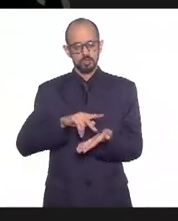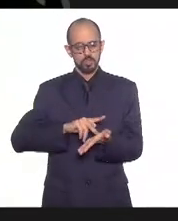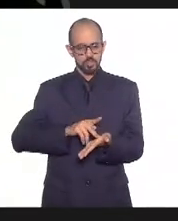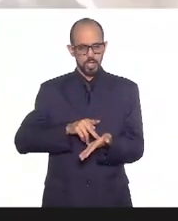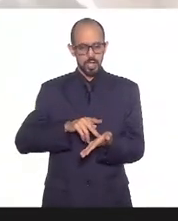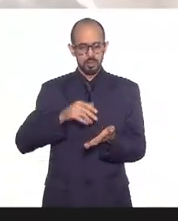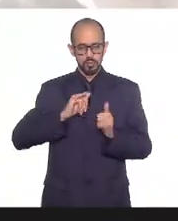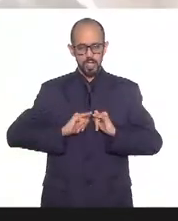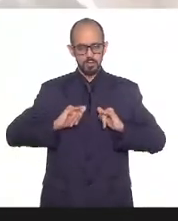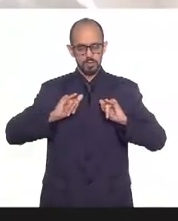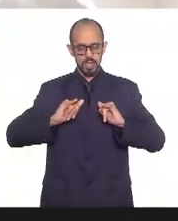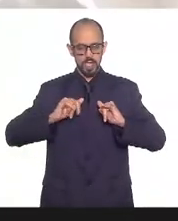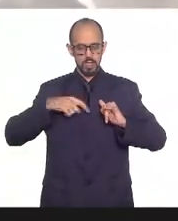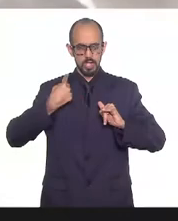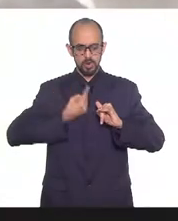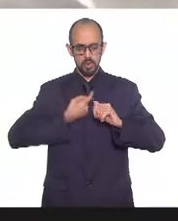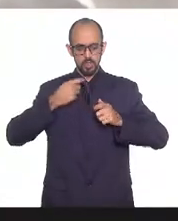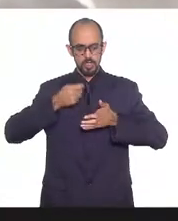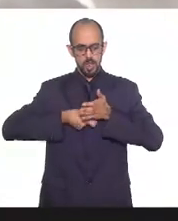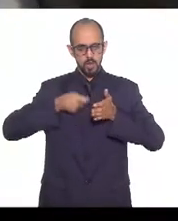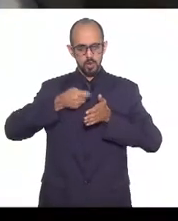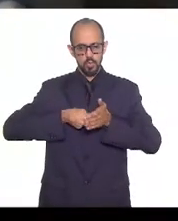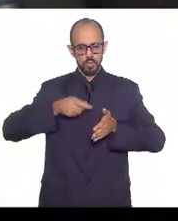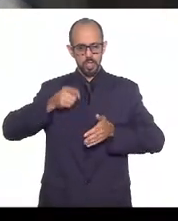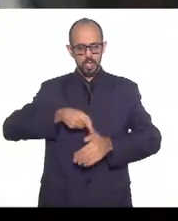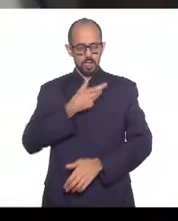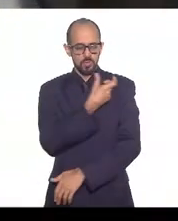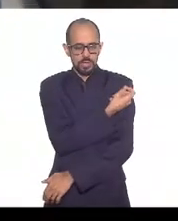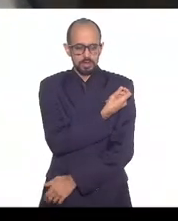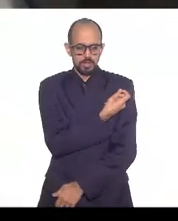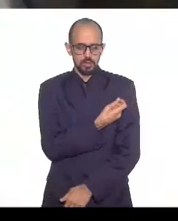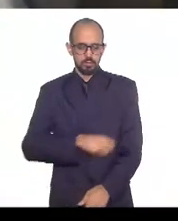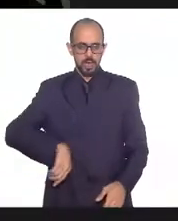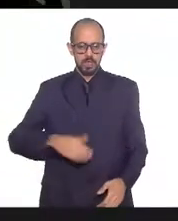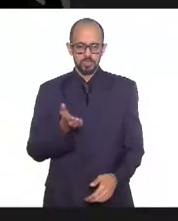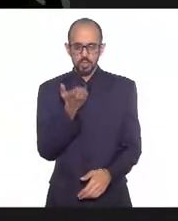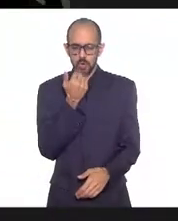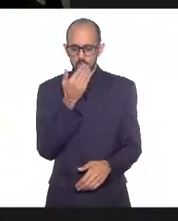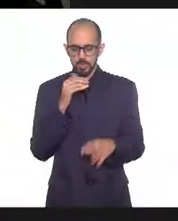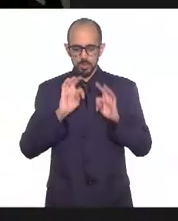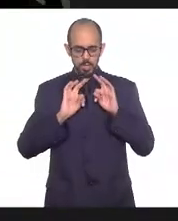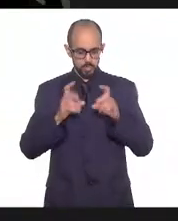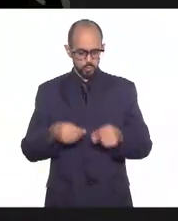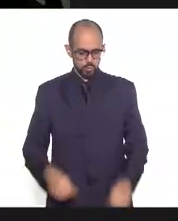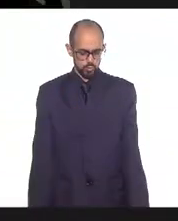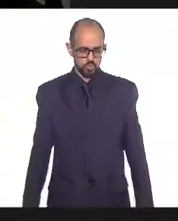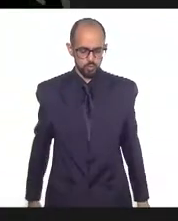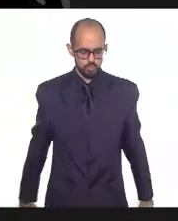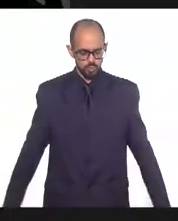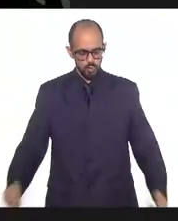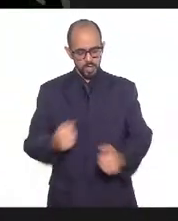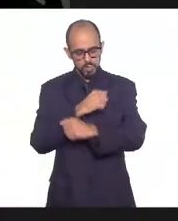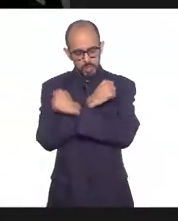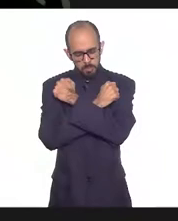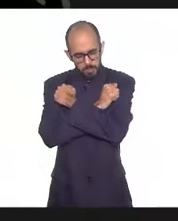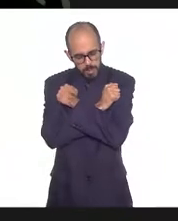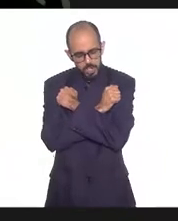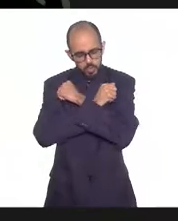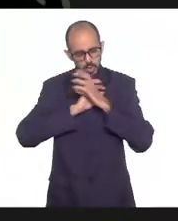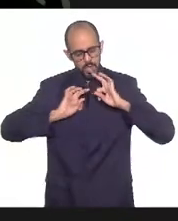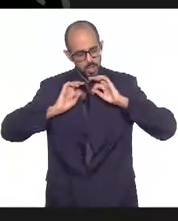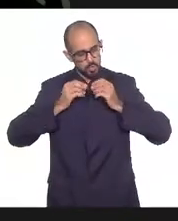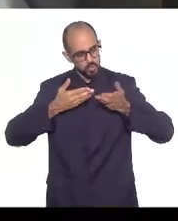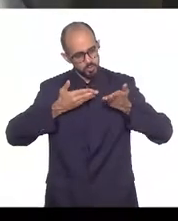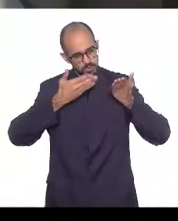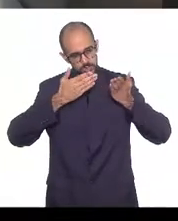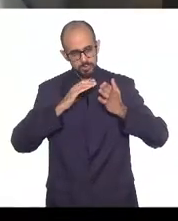luta é vacina no braço, comida no prato, vacina para todos. Um grande abraço a todos. Isso aí.